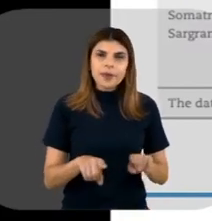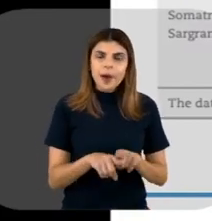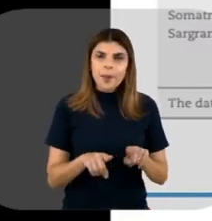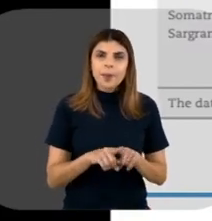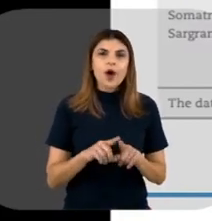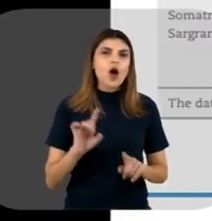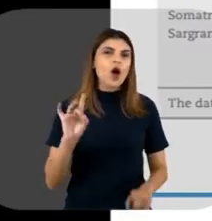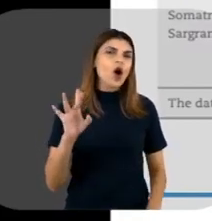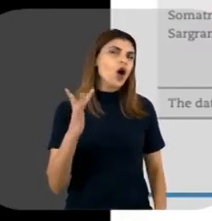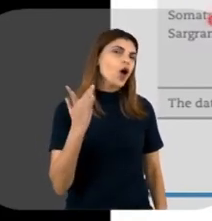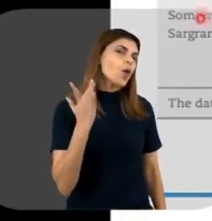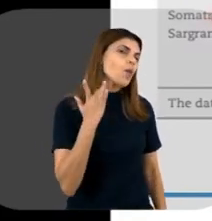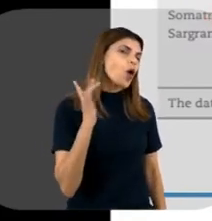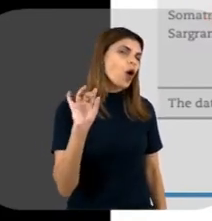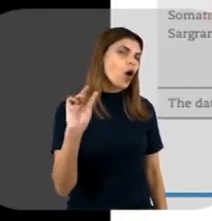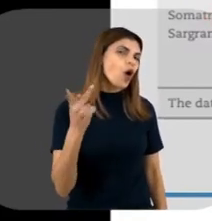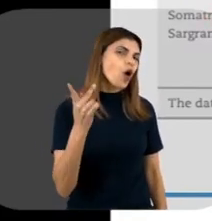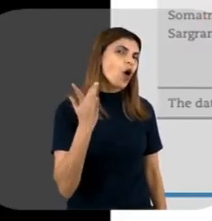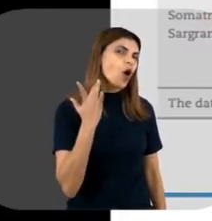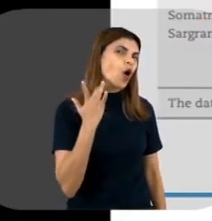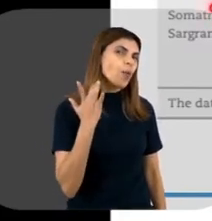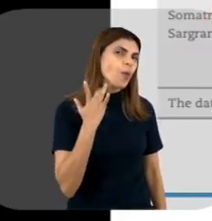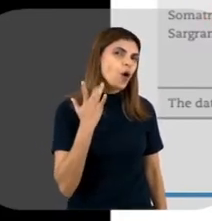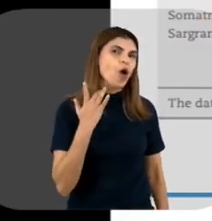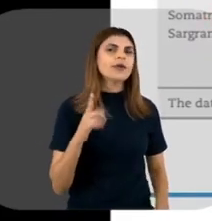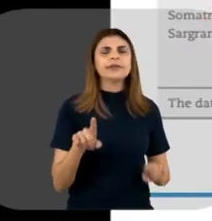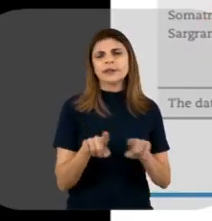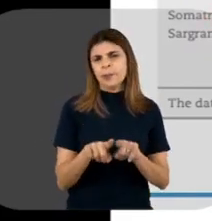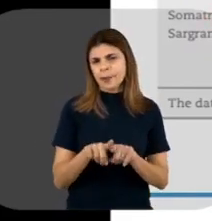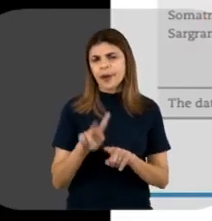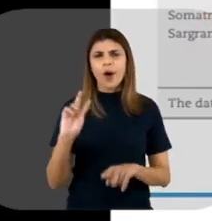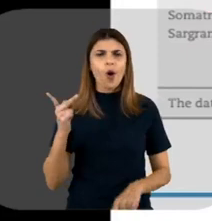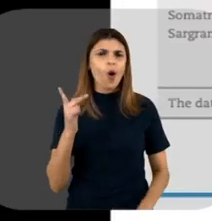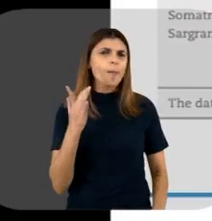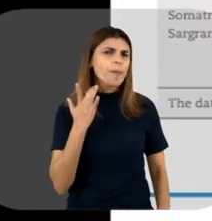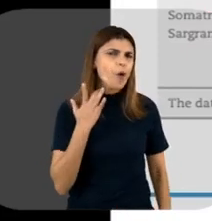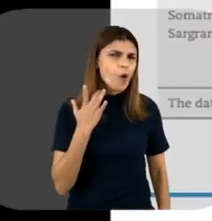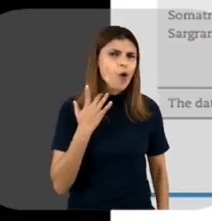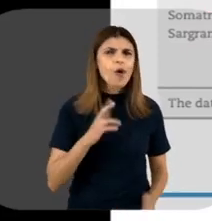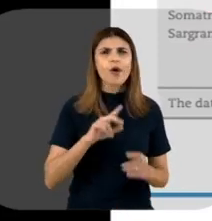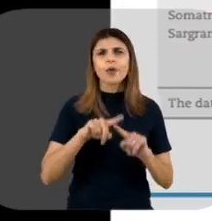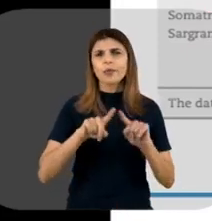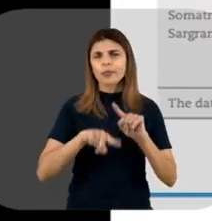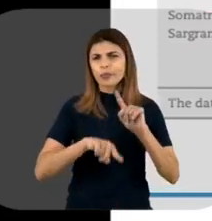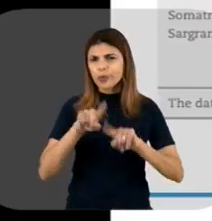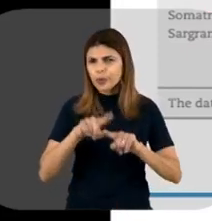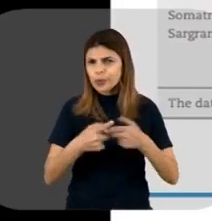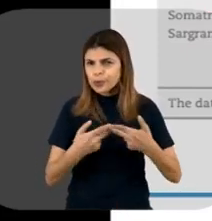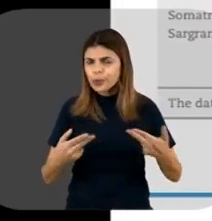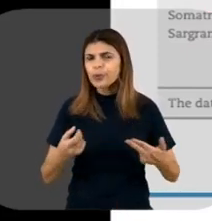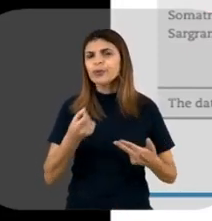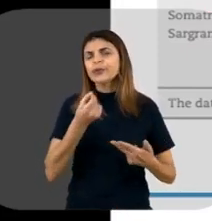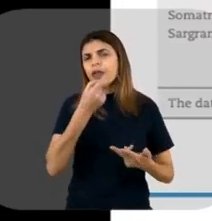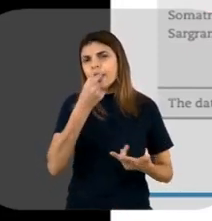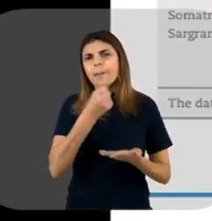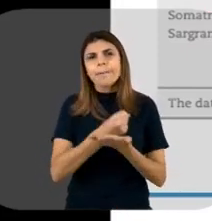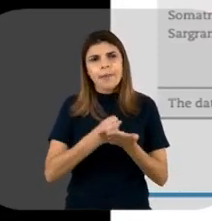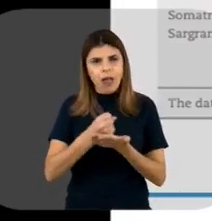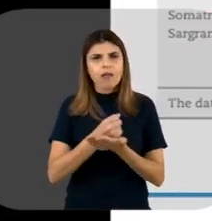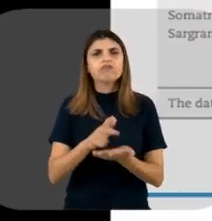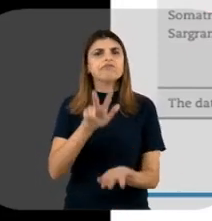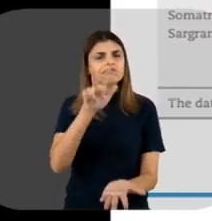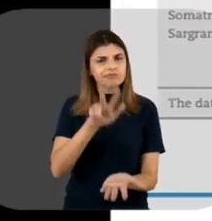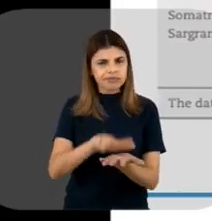hormônio da paratireoide, somatotropina, enfim, vários também produtos terapêuticos licenciados,